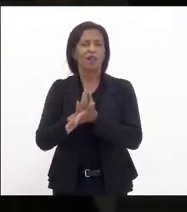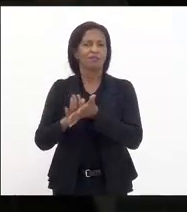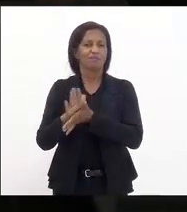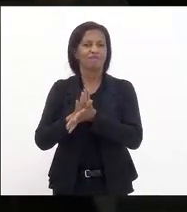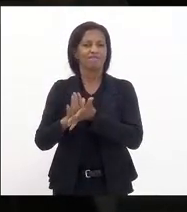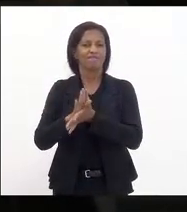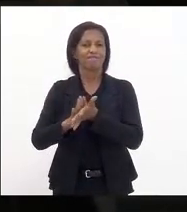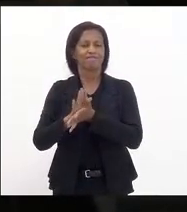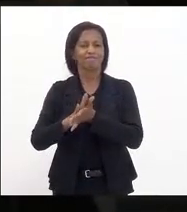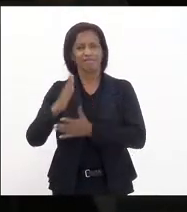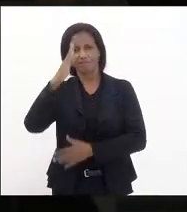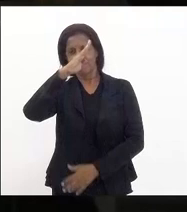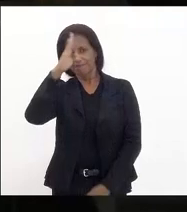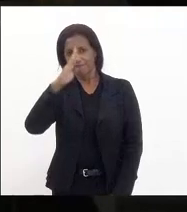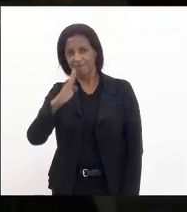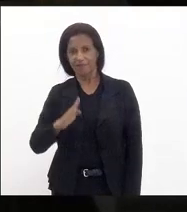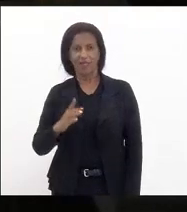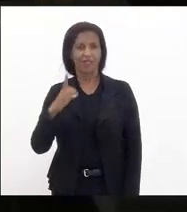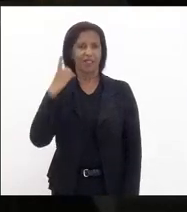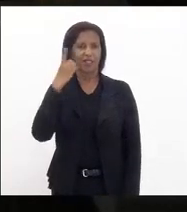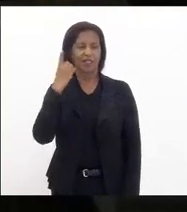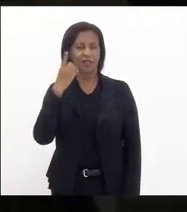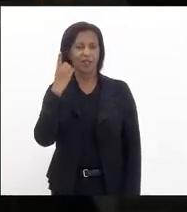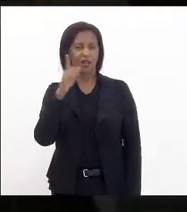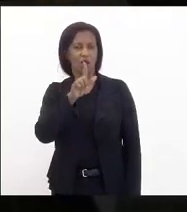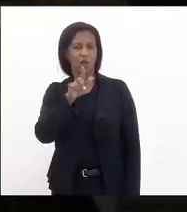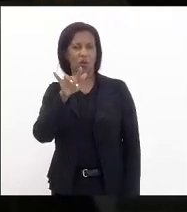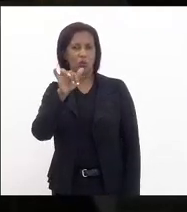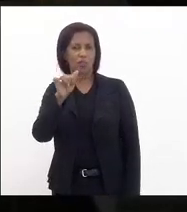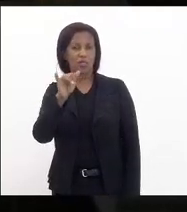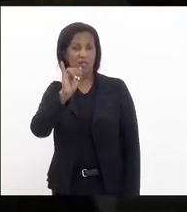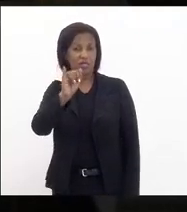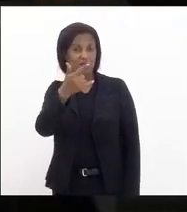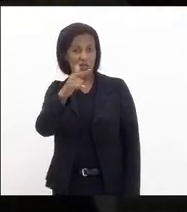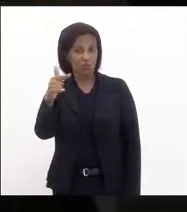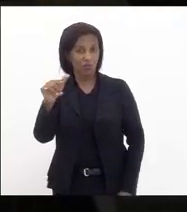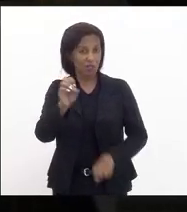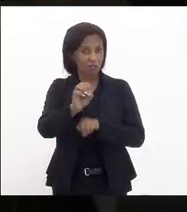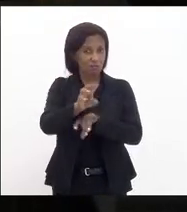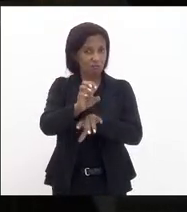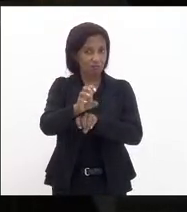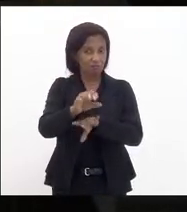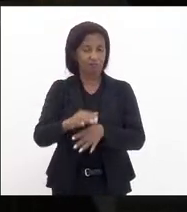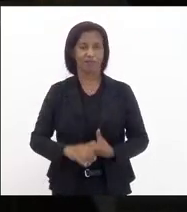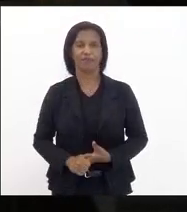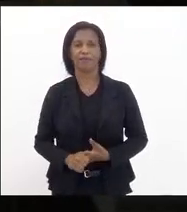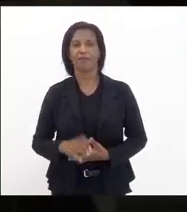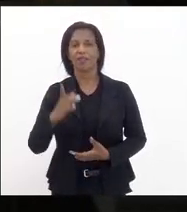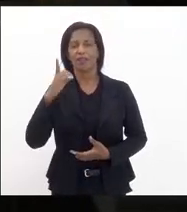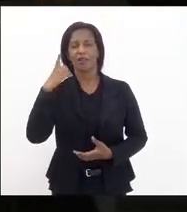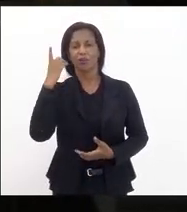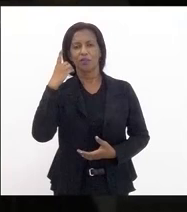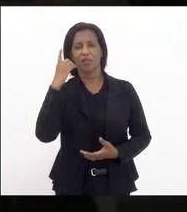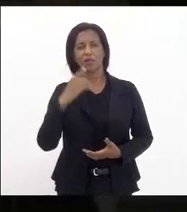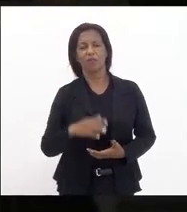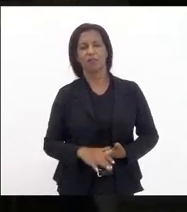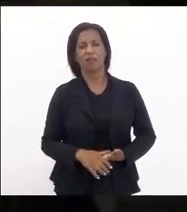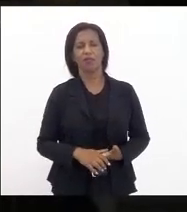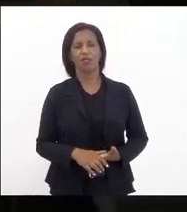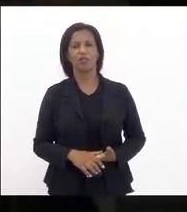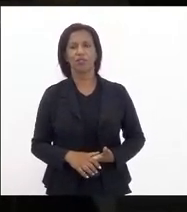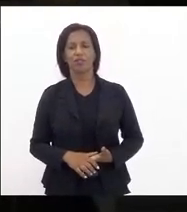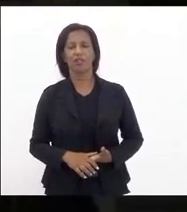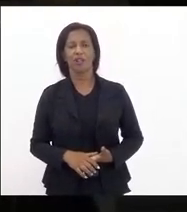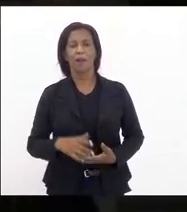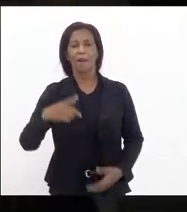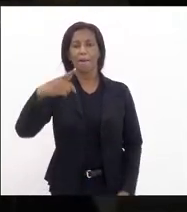Brasil deputada Lucinha sem educação deputada Marta Rocha é